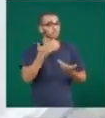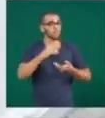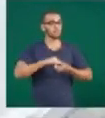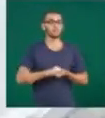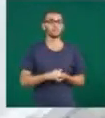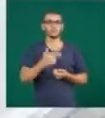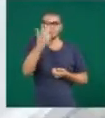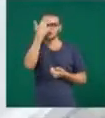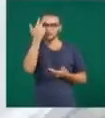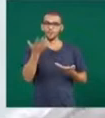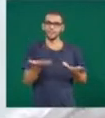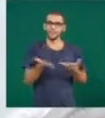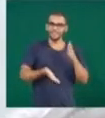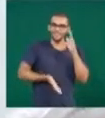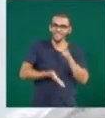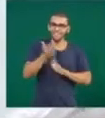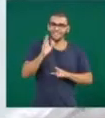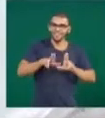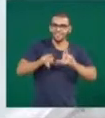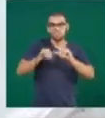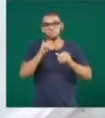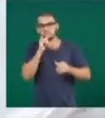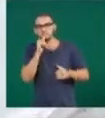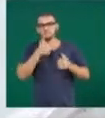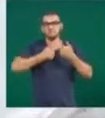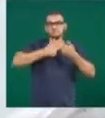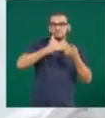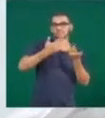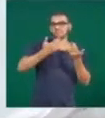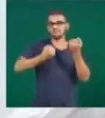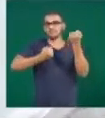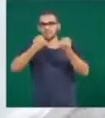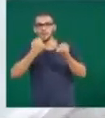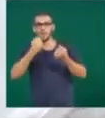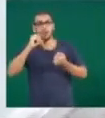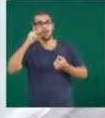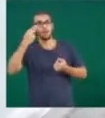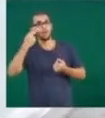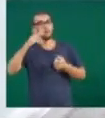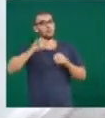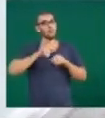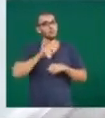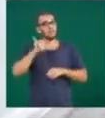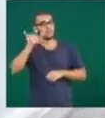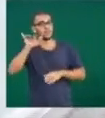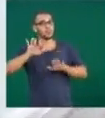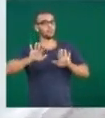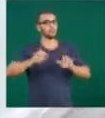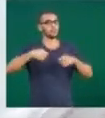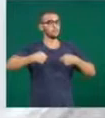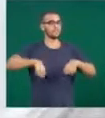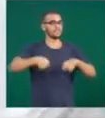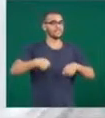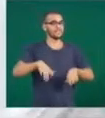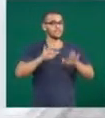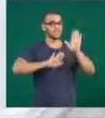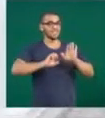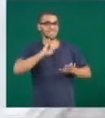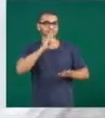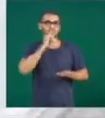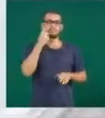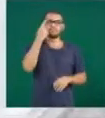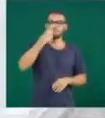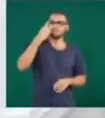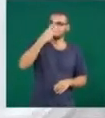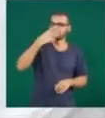estrada de carro próprio, ônibus ou avião. Mas é preciso ter cuidado com os destinos mais longos. Afinal de